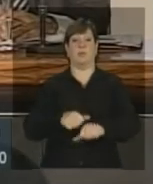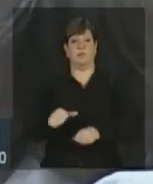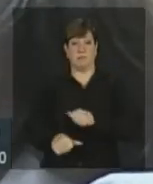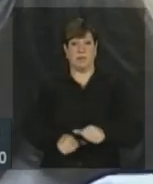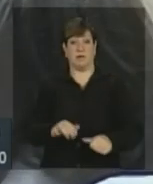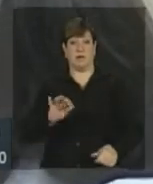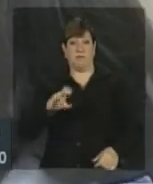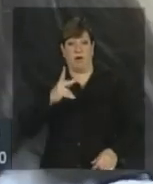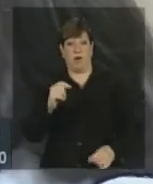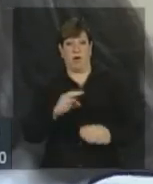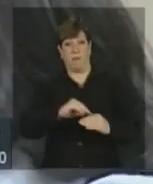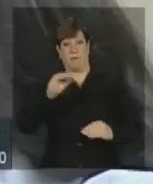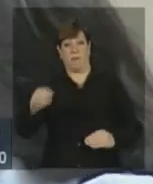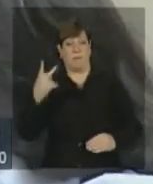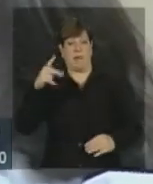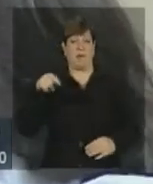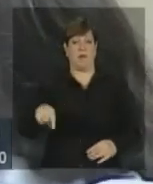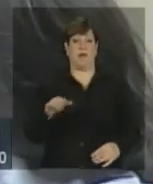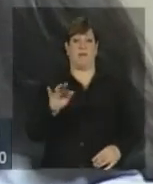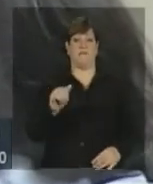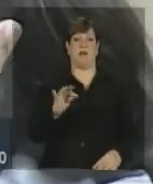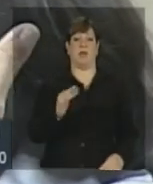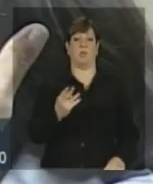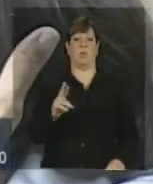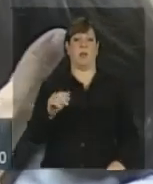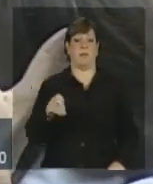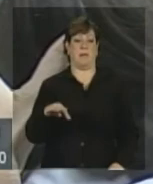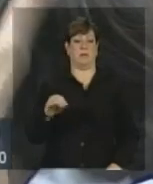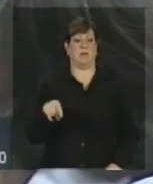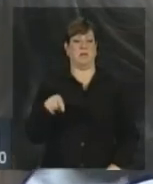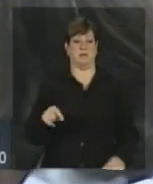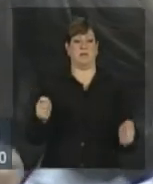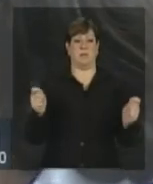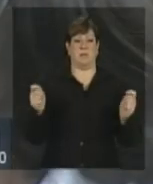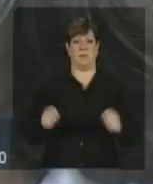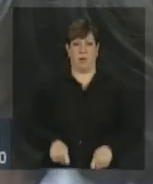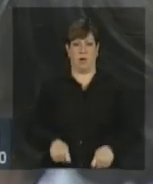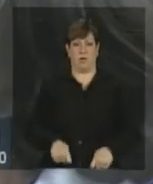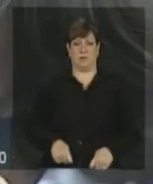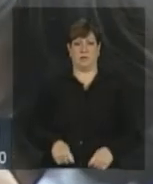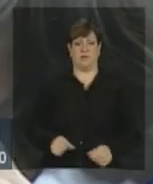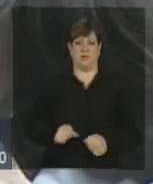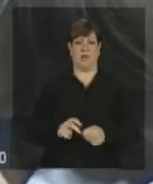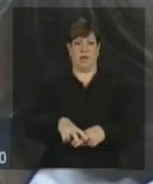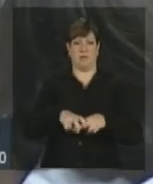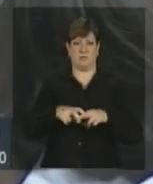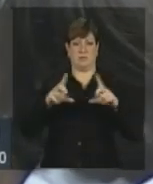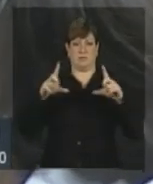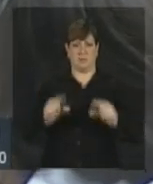folha para o faturamento. Isso não pode gerar uma redução na receita previdenciária